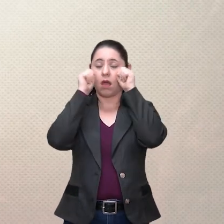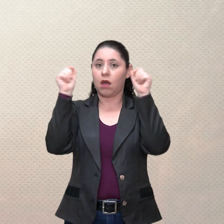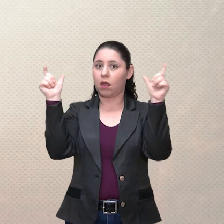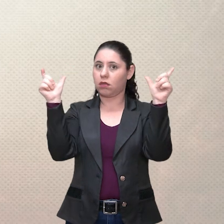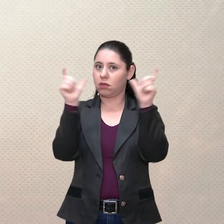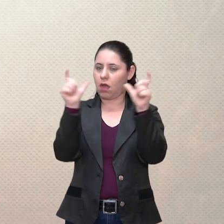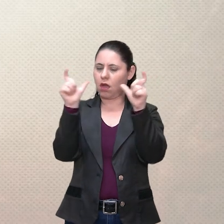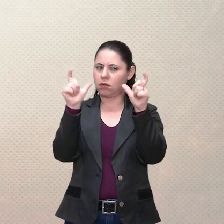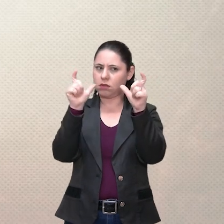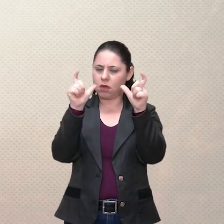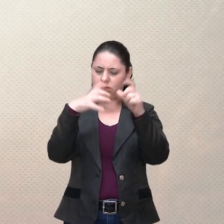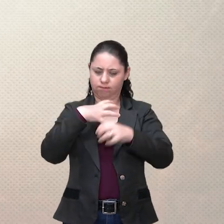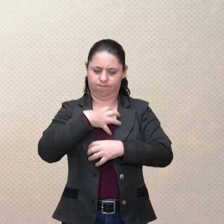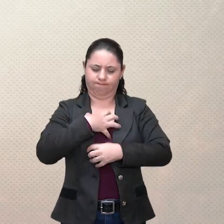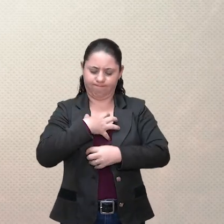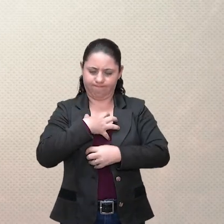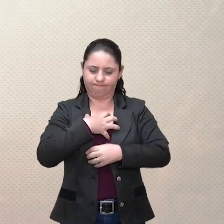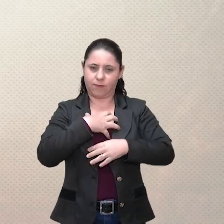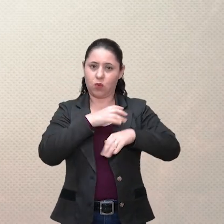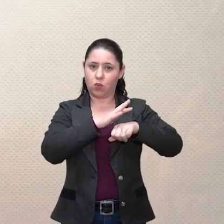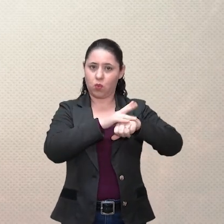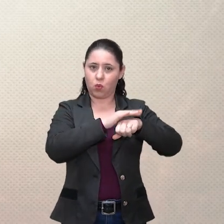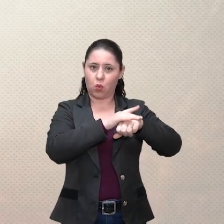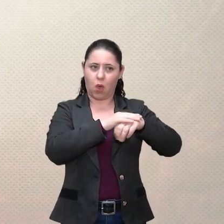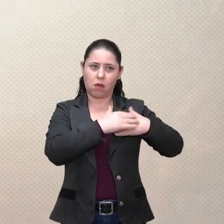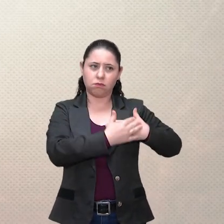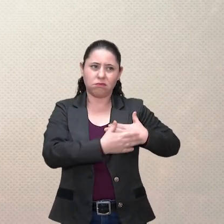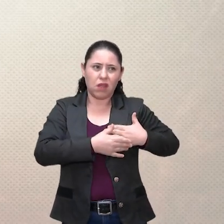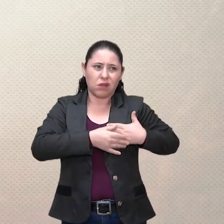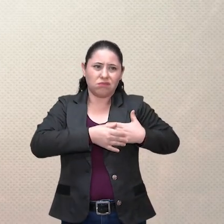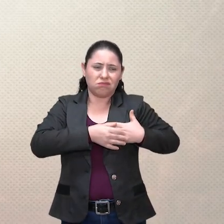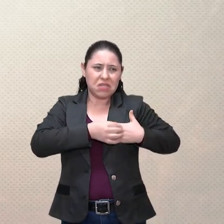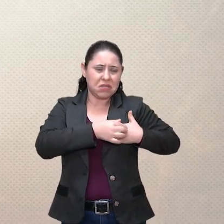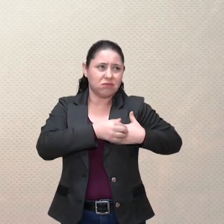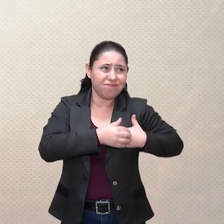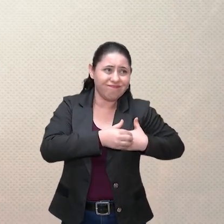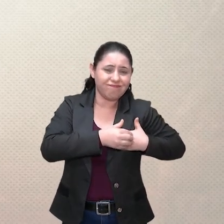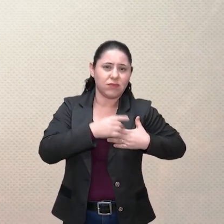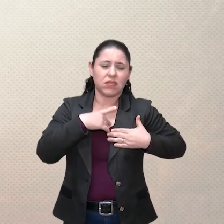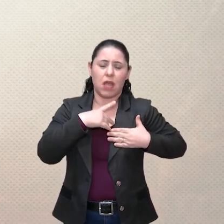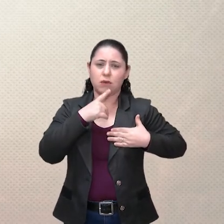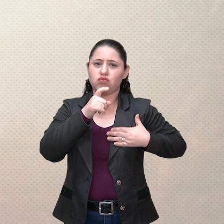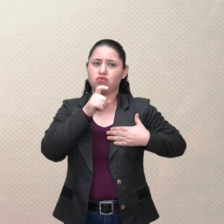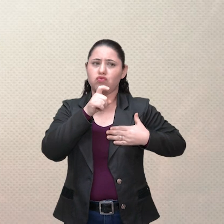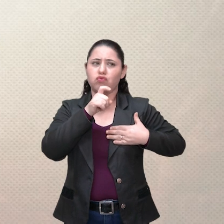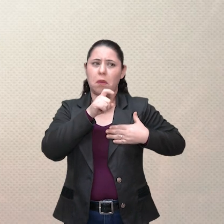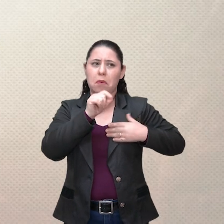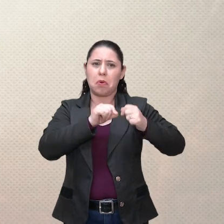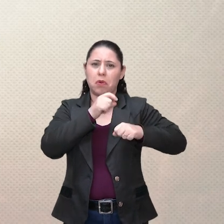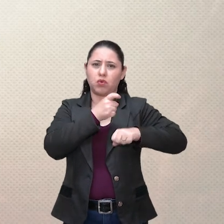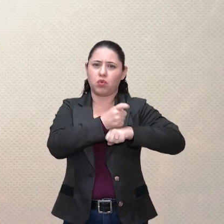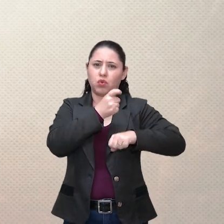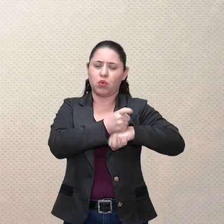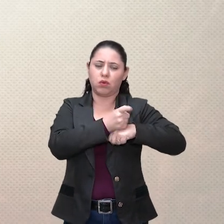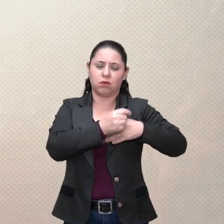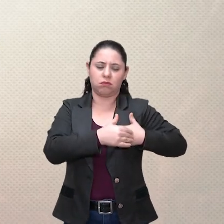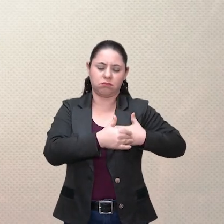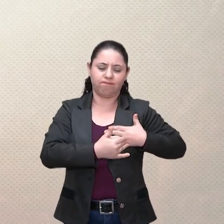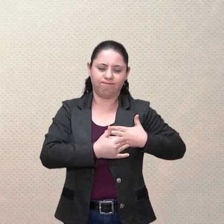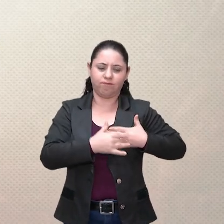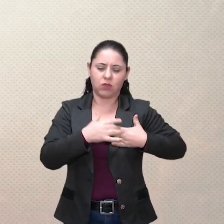Fiquem atentas aos principais sinais e sintomas da doença. Caroço ou nódulo geralmente endurecido,